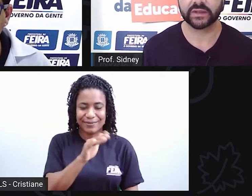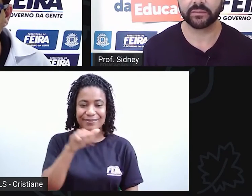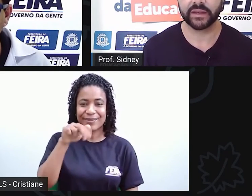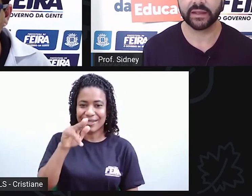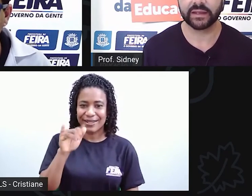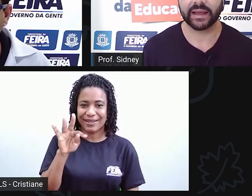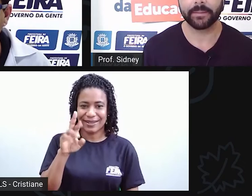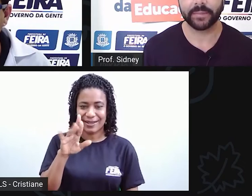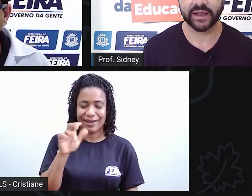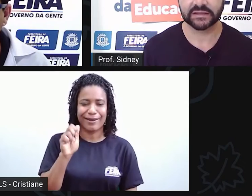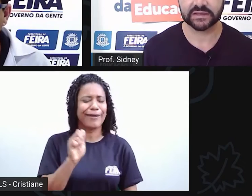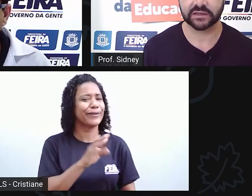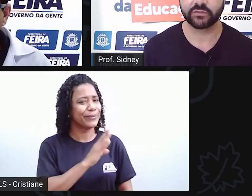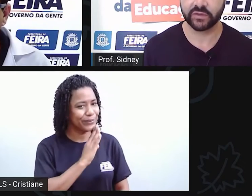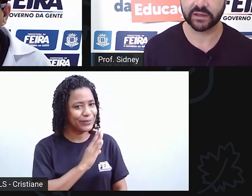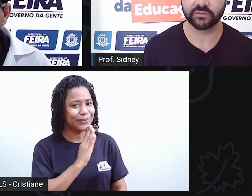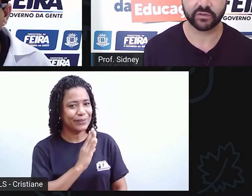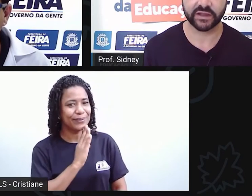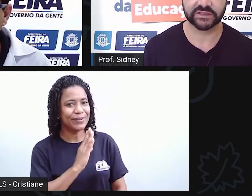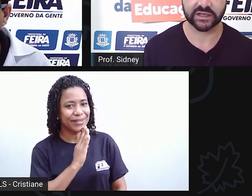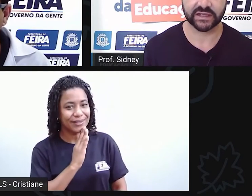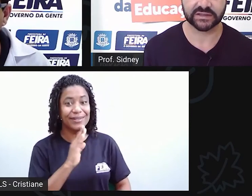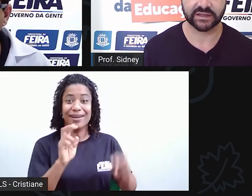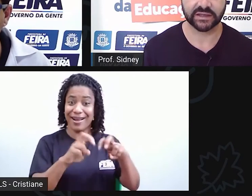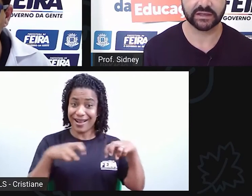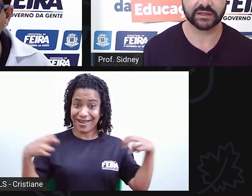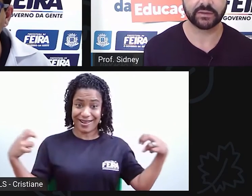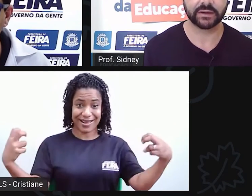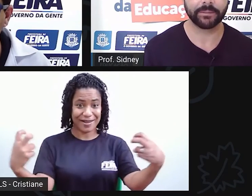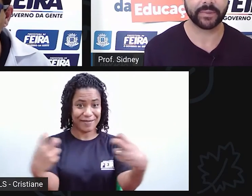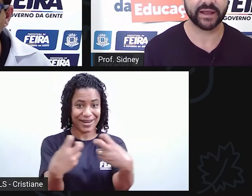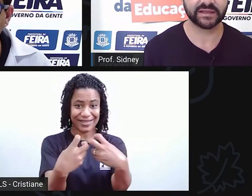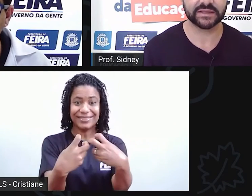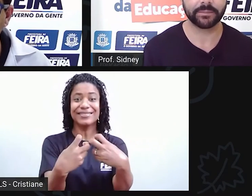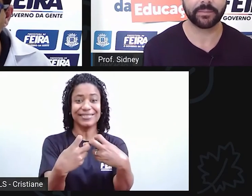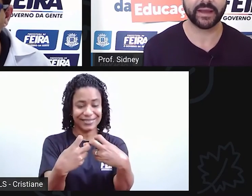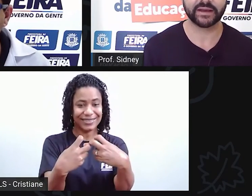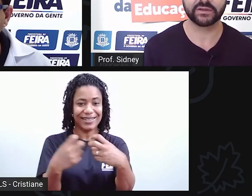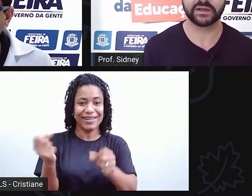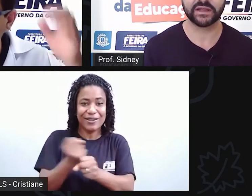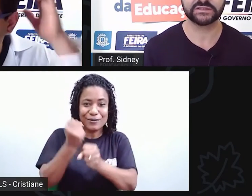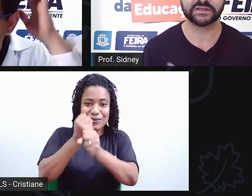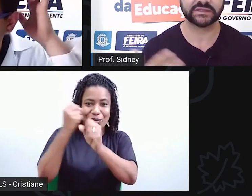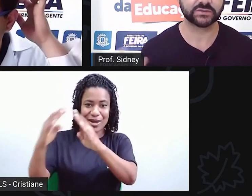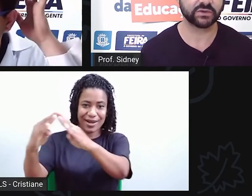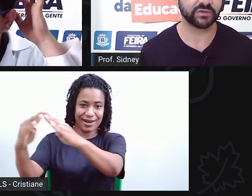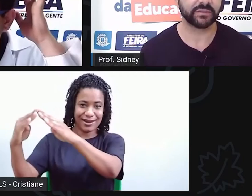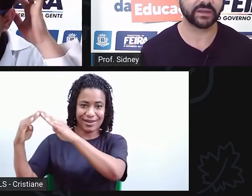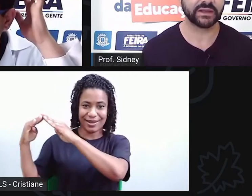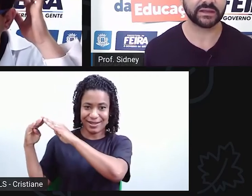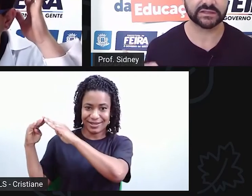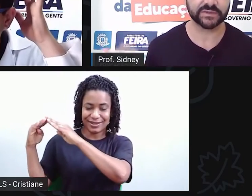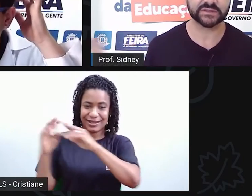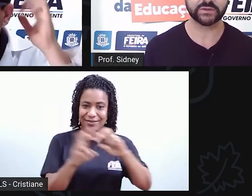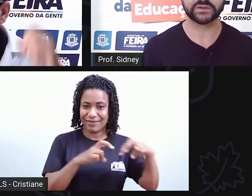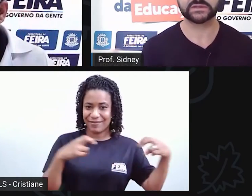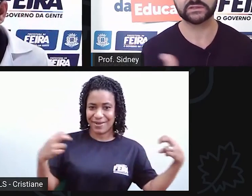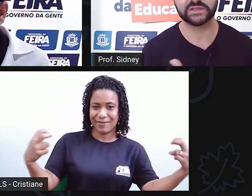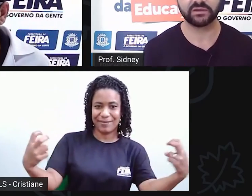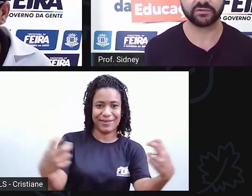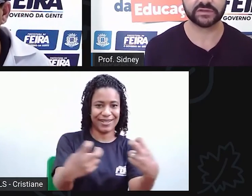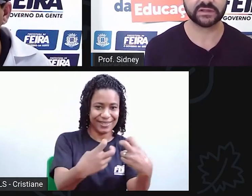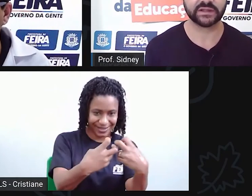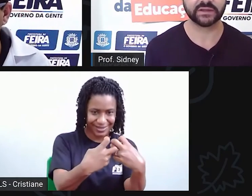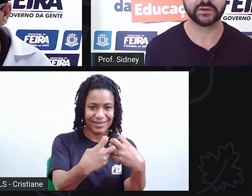Construiu também a praça que fica em frente à casa dele, então era uma praça para o deleite da sua família e das pessoas